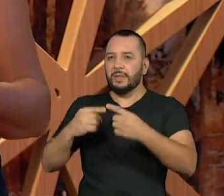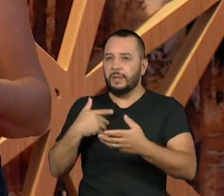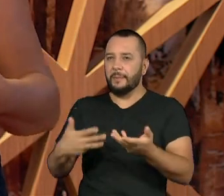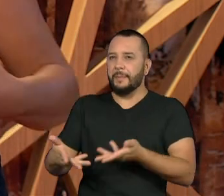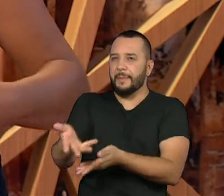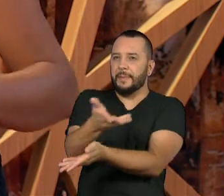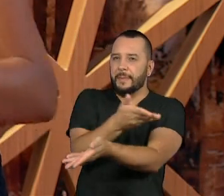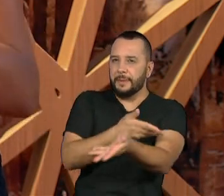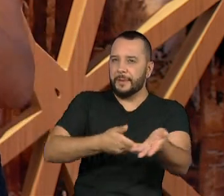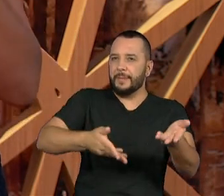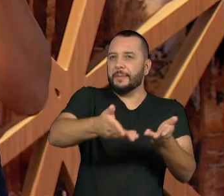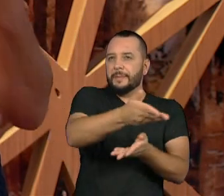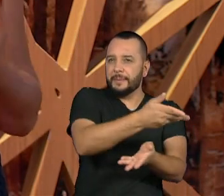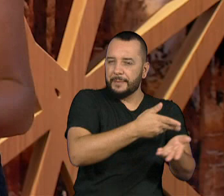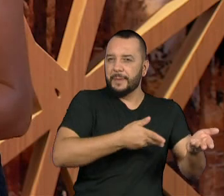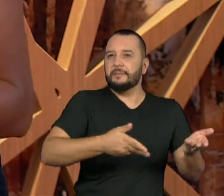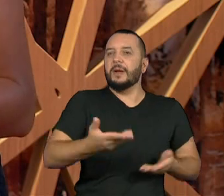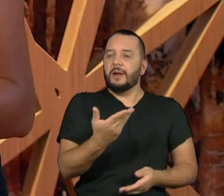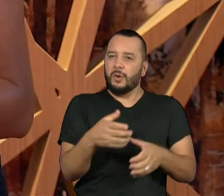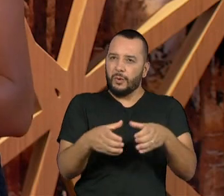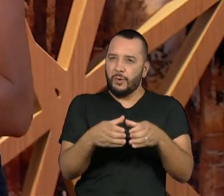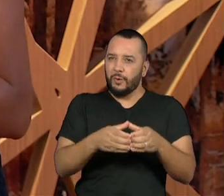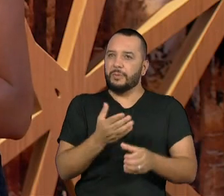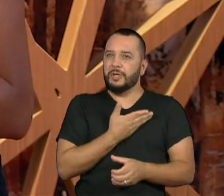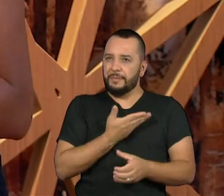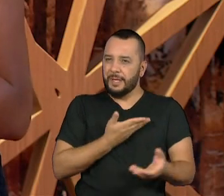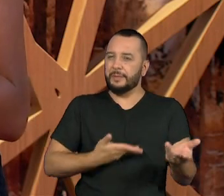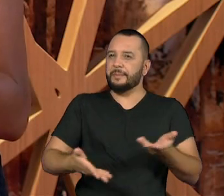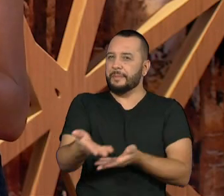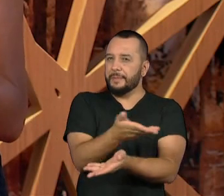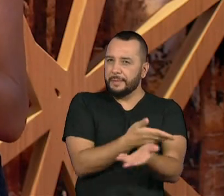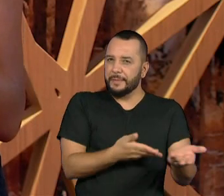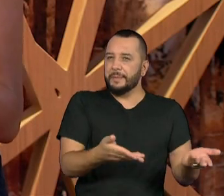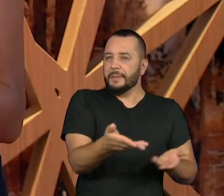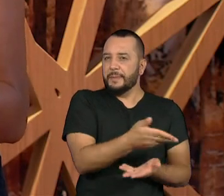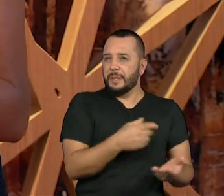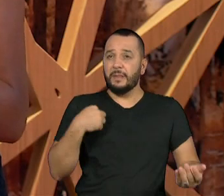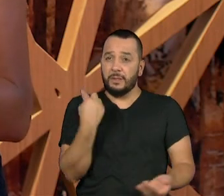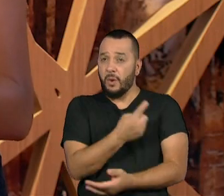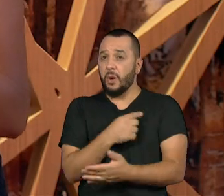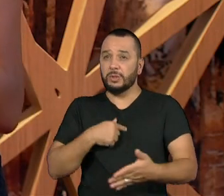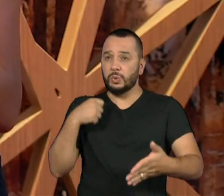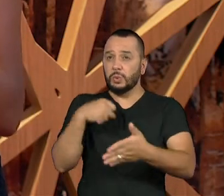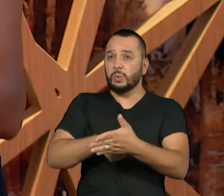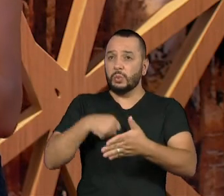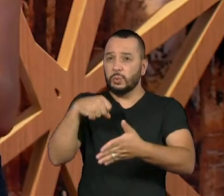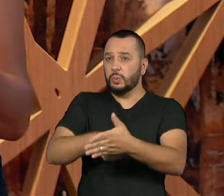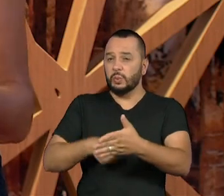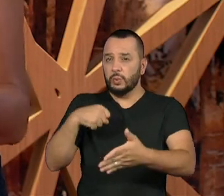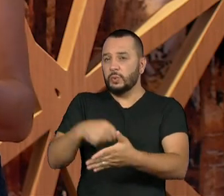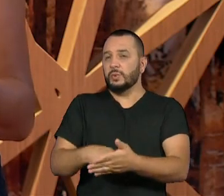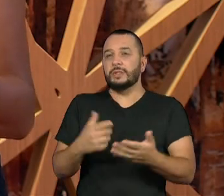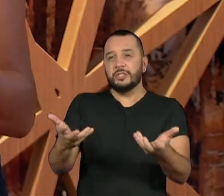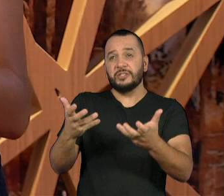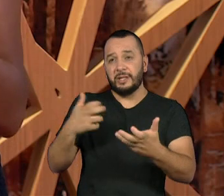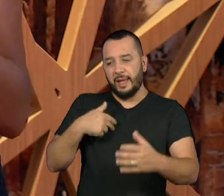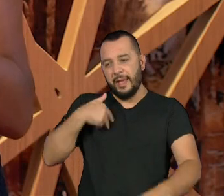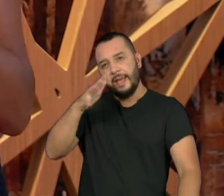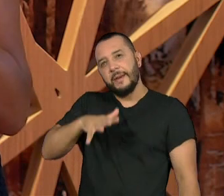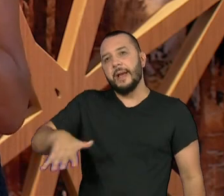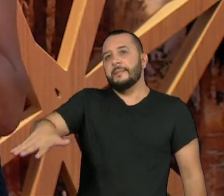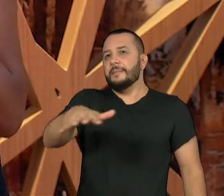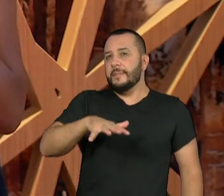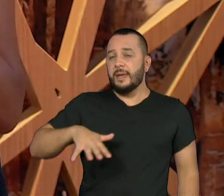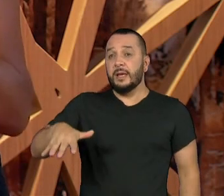a gente acaba construindo uma rede de amigos e a gente luta muito para ter um ambiente, não um